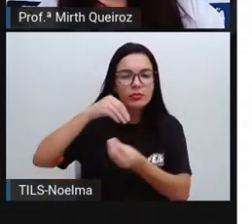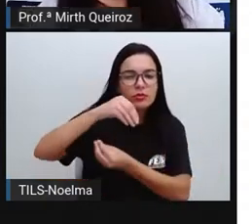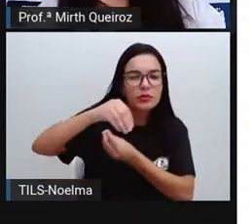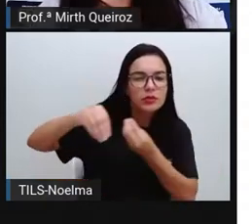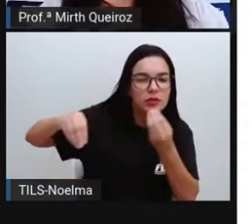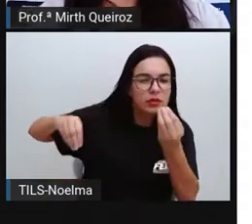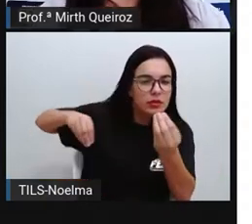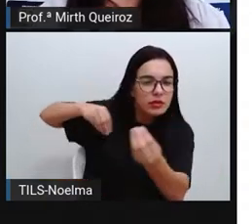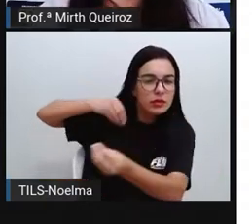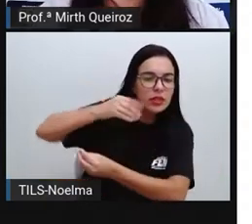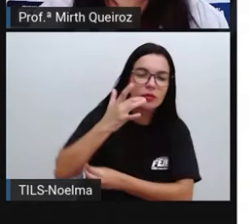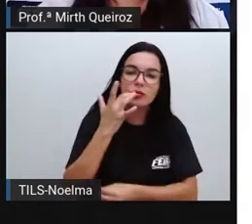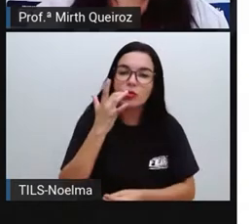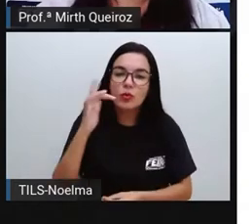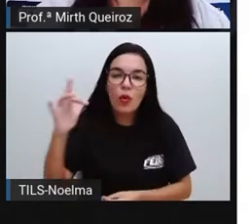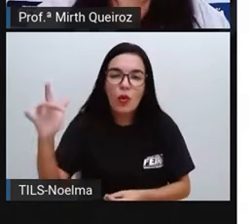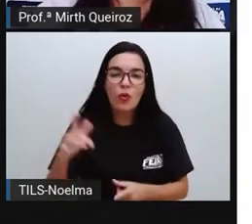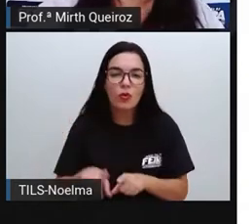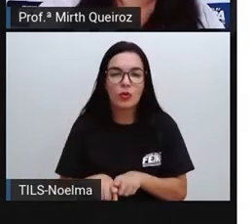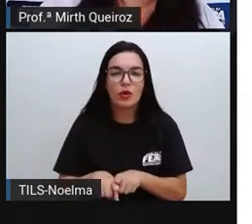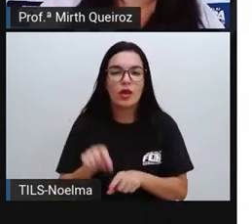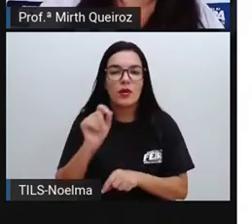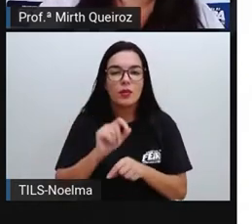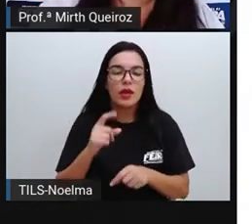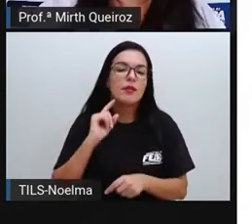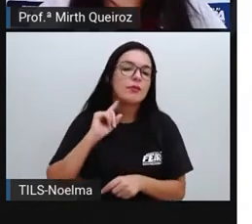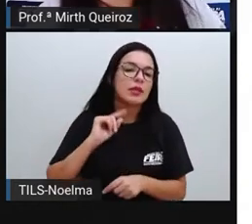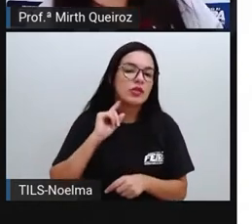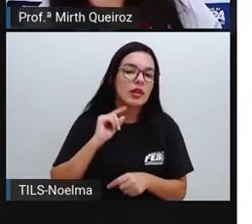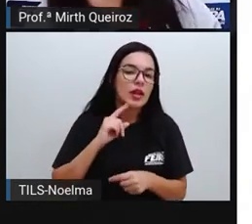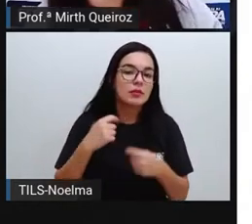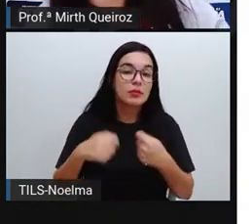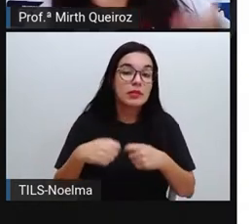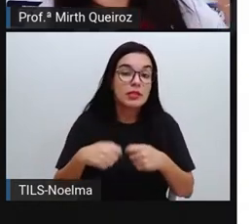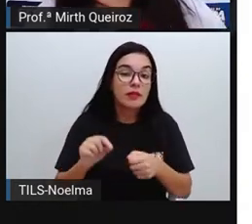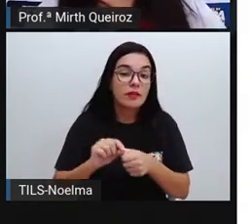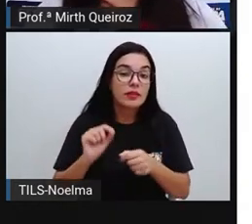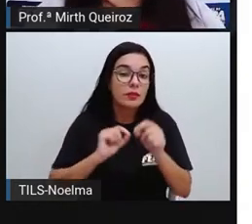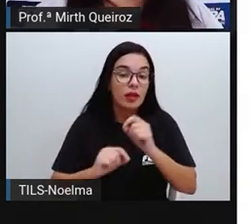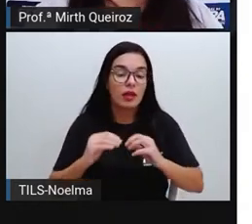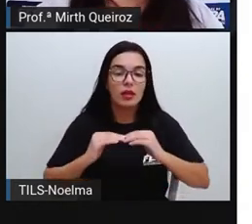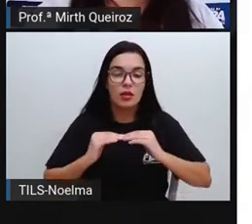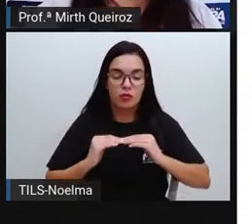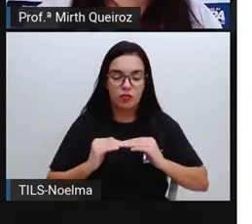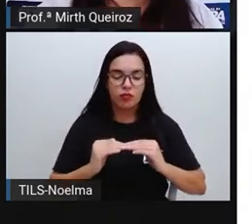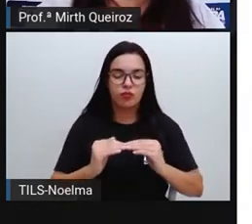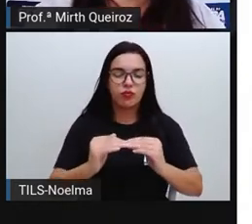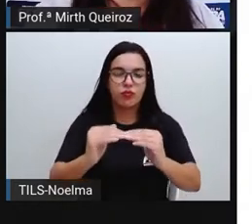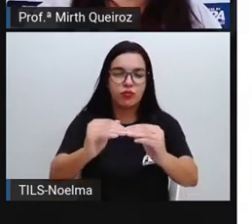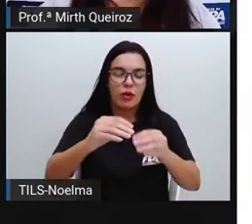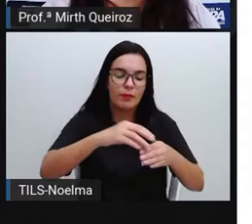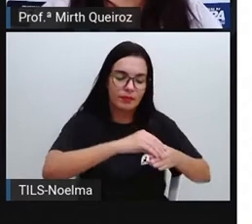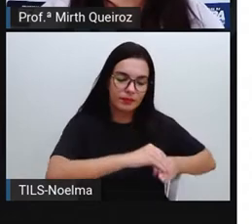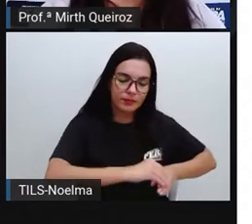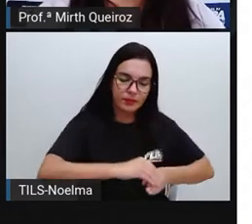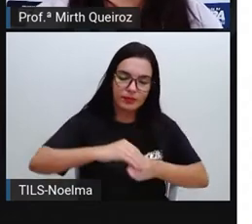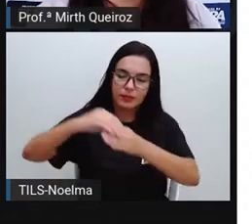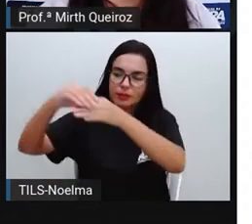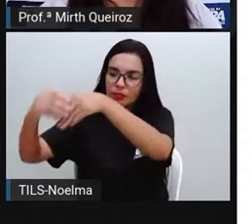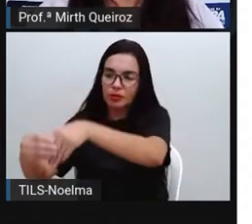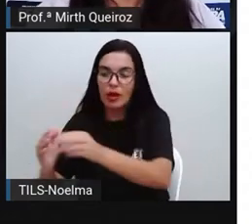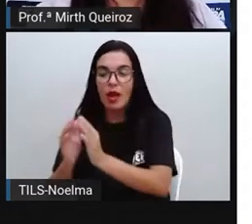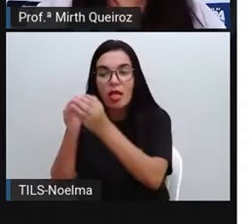no interior do Brasil, né? Para que fosse levado até os portos para que encaminhasse até Portugal para a coroa